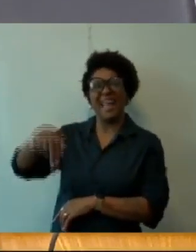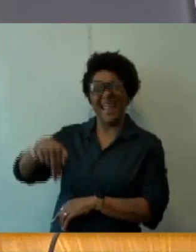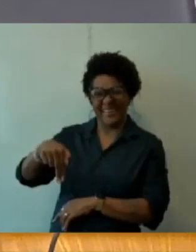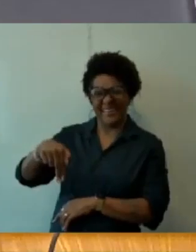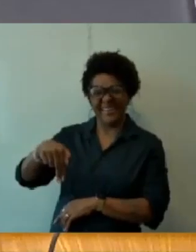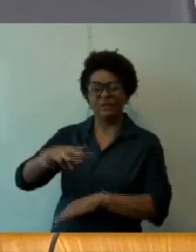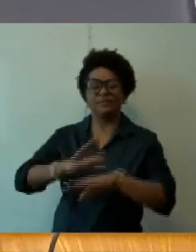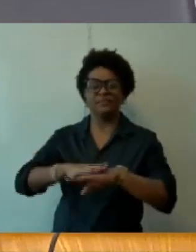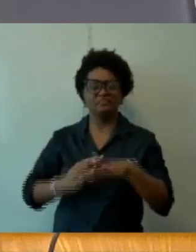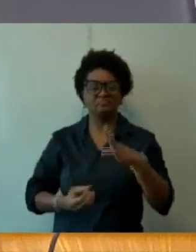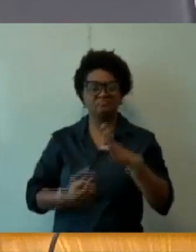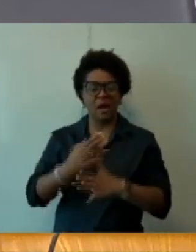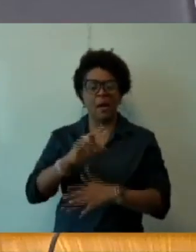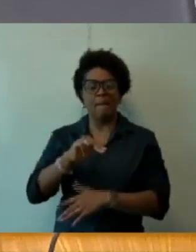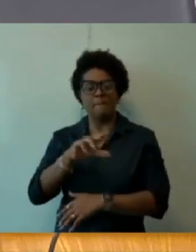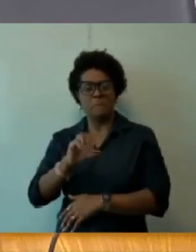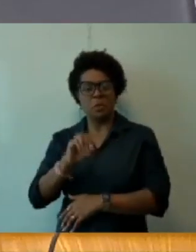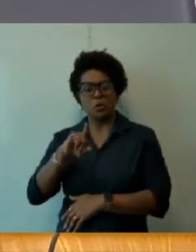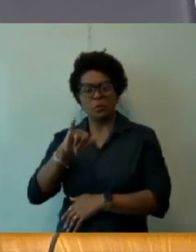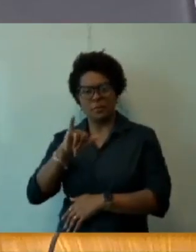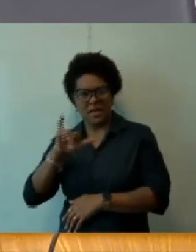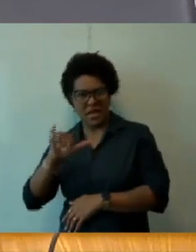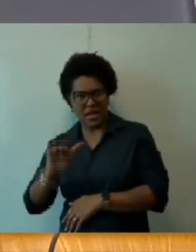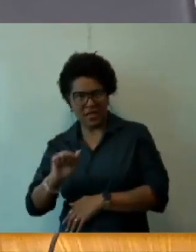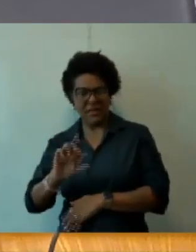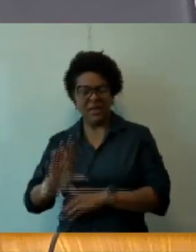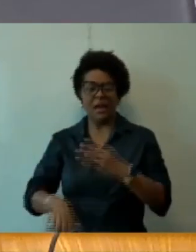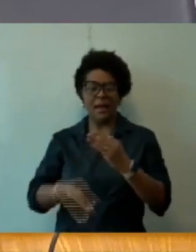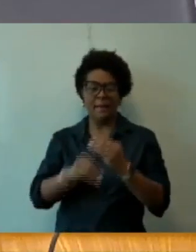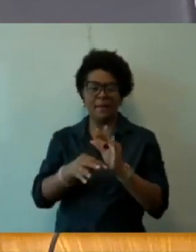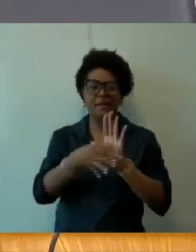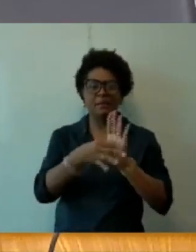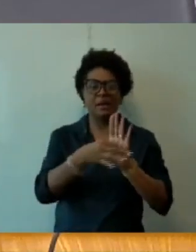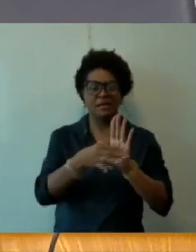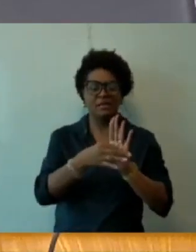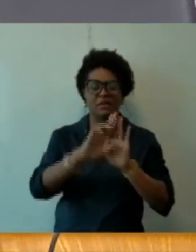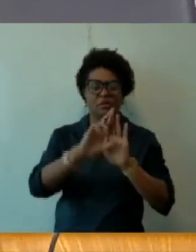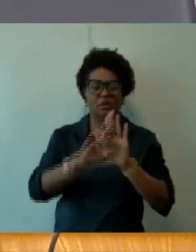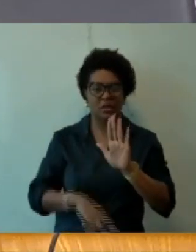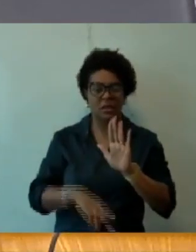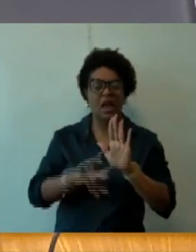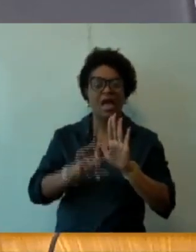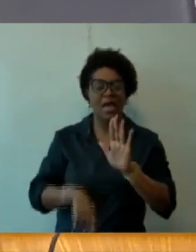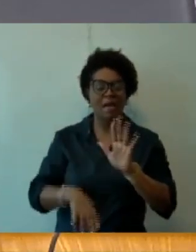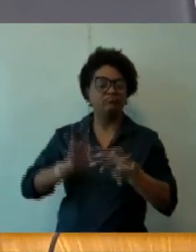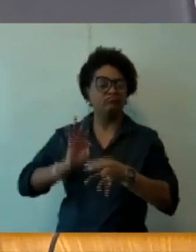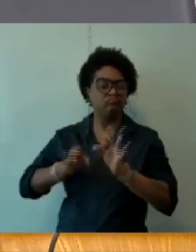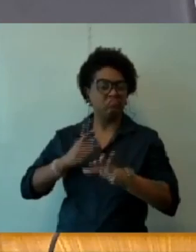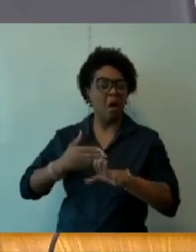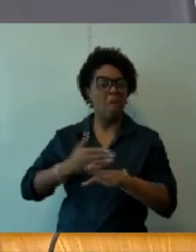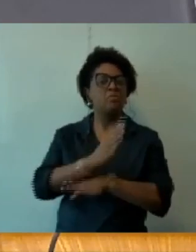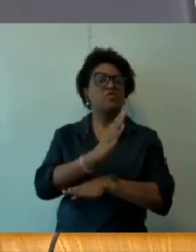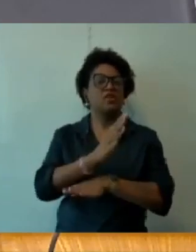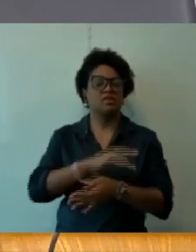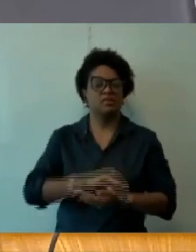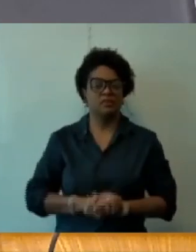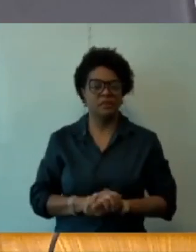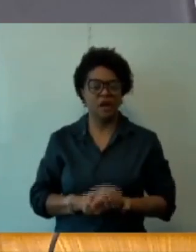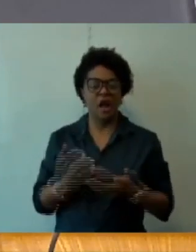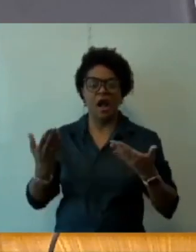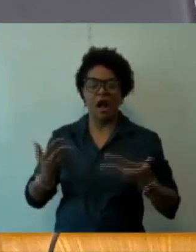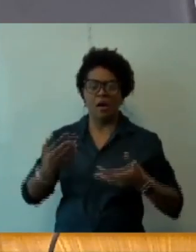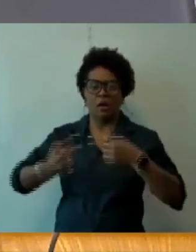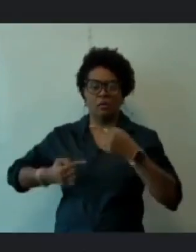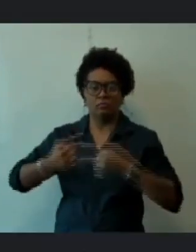conclusão do parecer do relator é pela juridicidade e pela aprovação. Eu coloco em discussão. Trago para votação como vota o